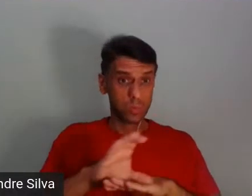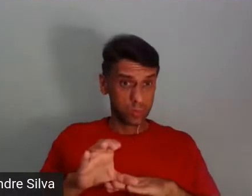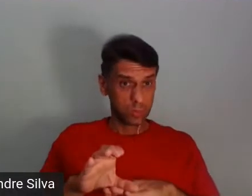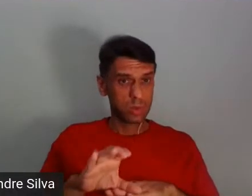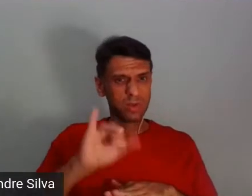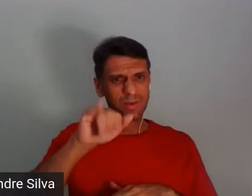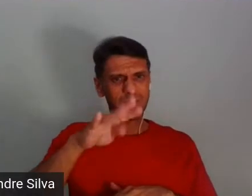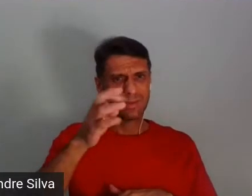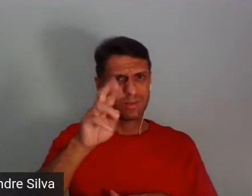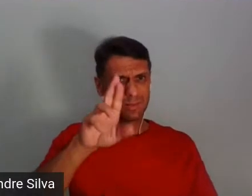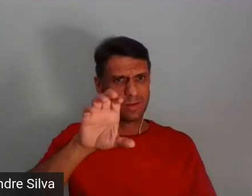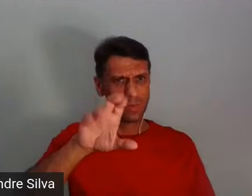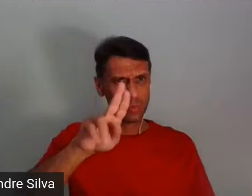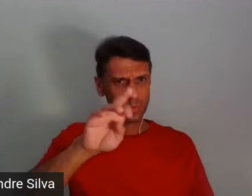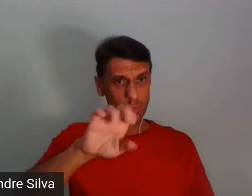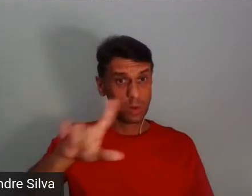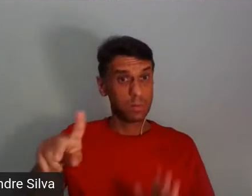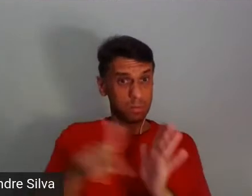defender